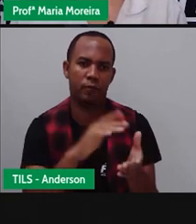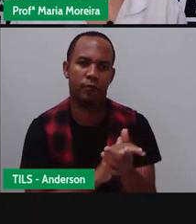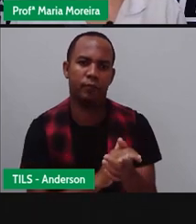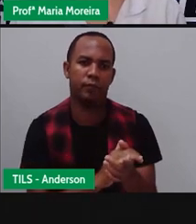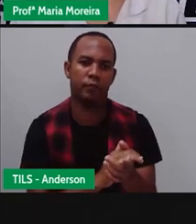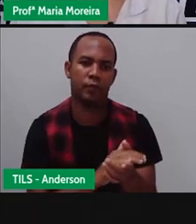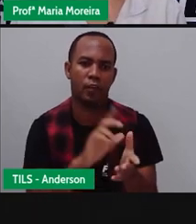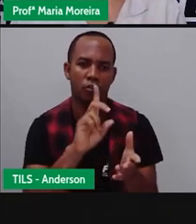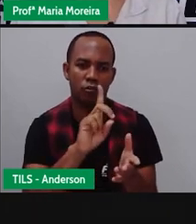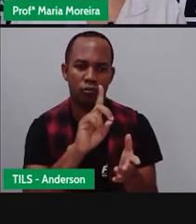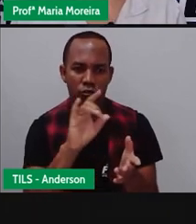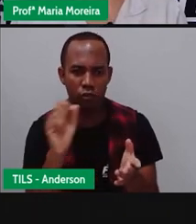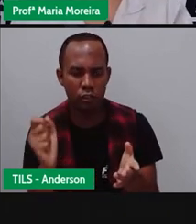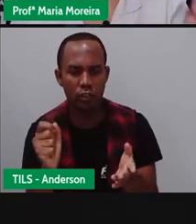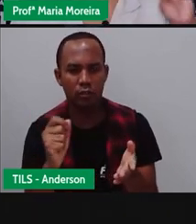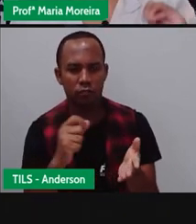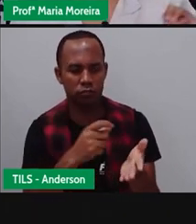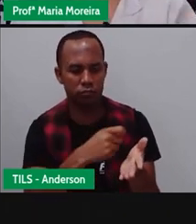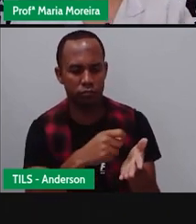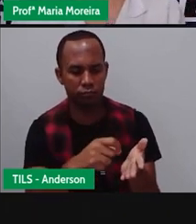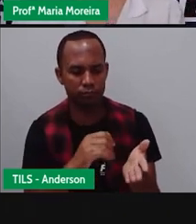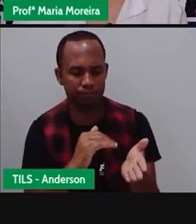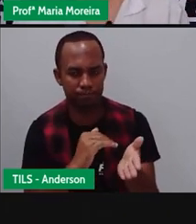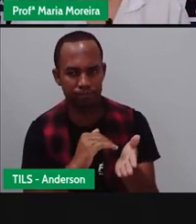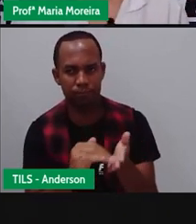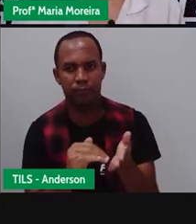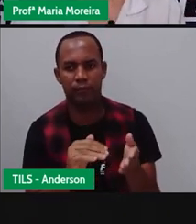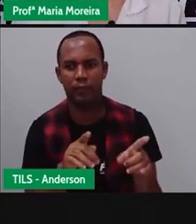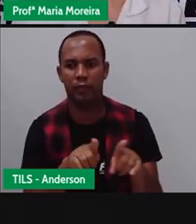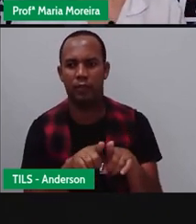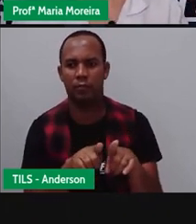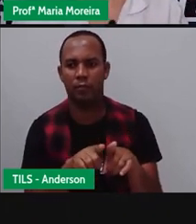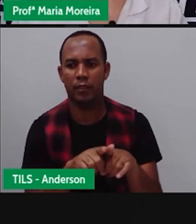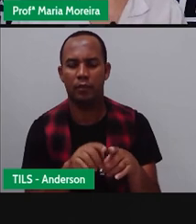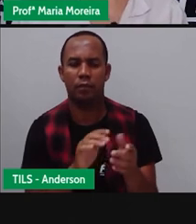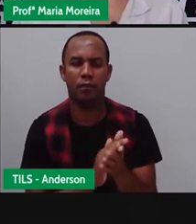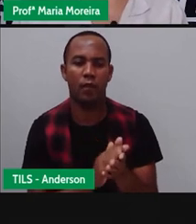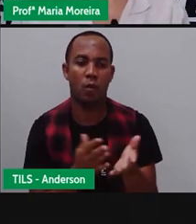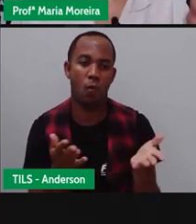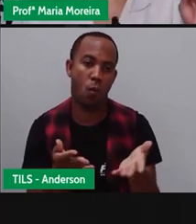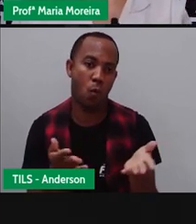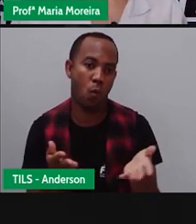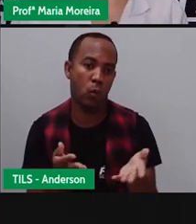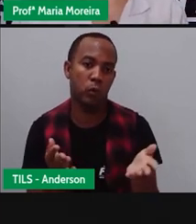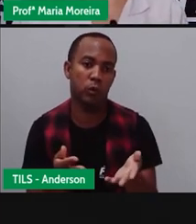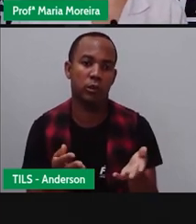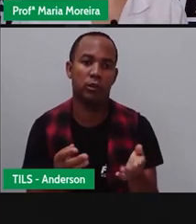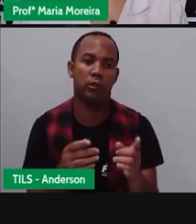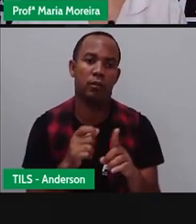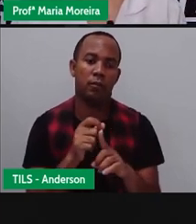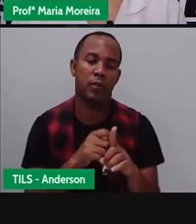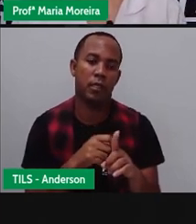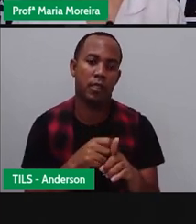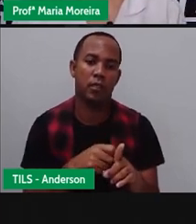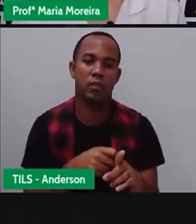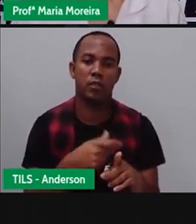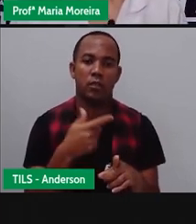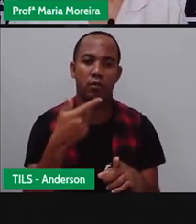Ter data de envio, você vai colocar no cantinho lá a data. Se fizer hoje, né? Dois do mês sede.